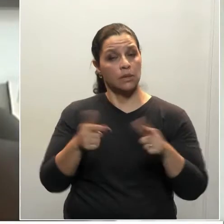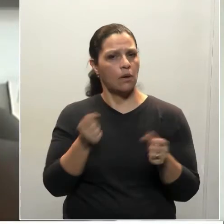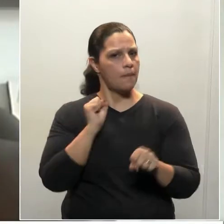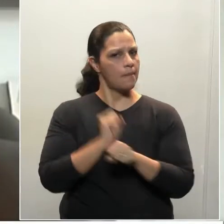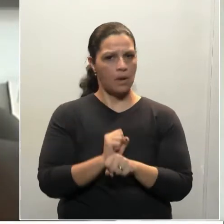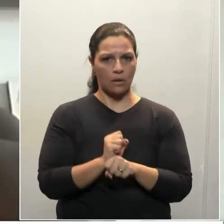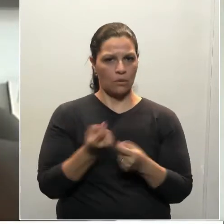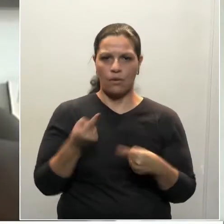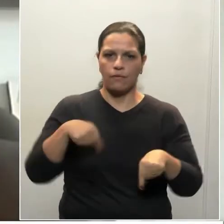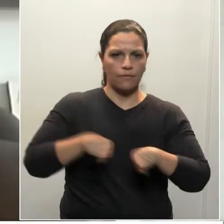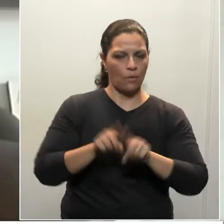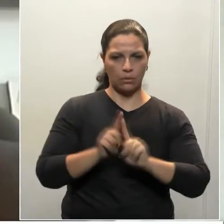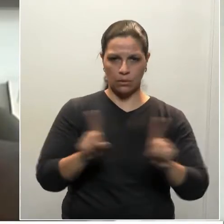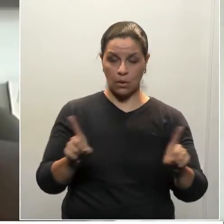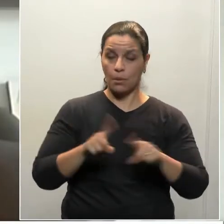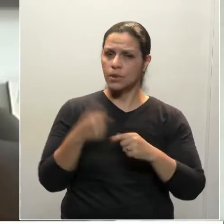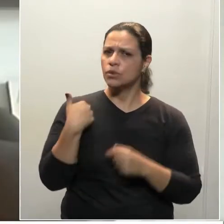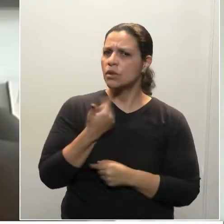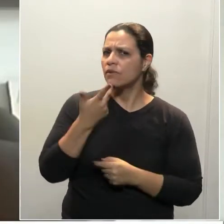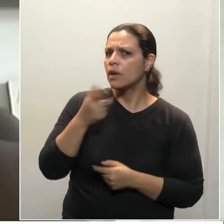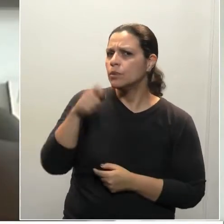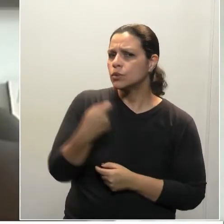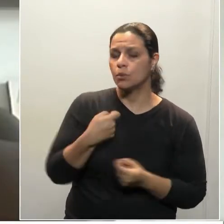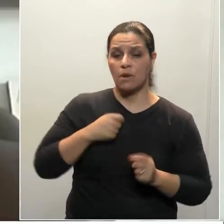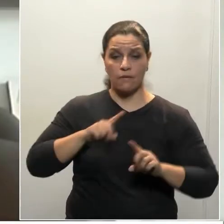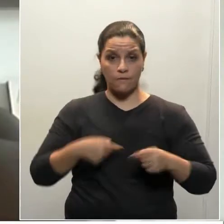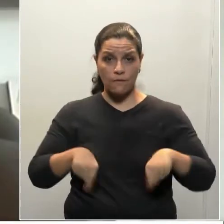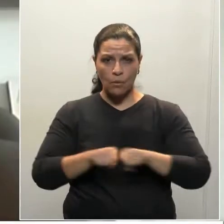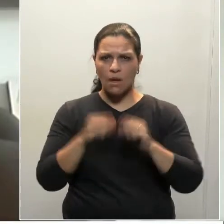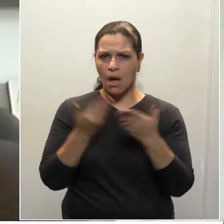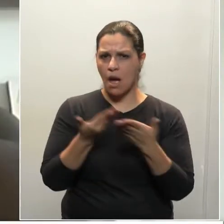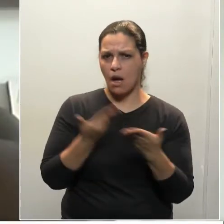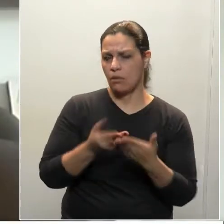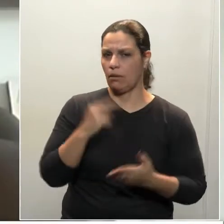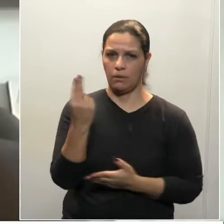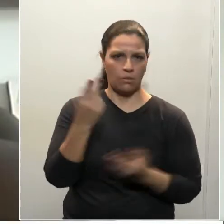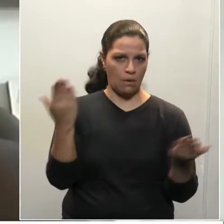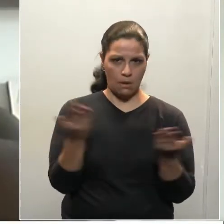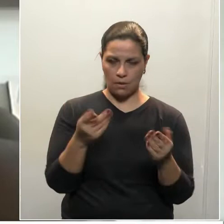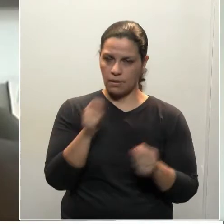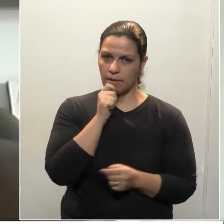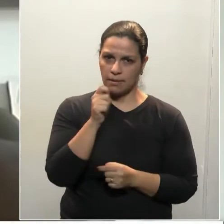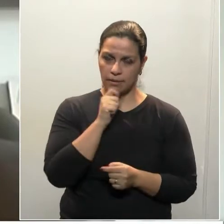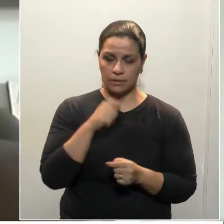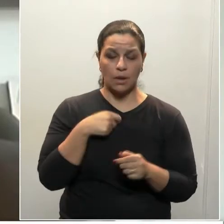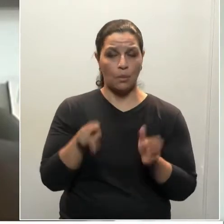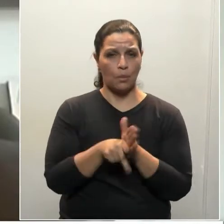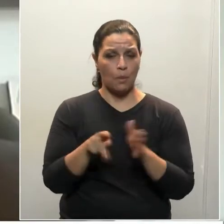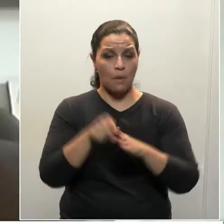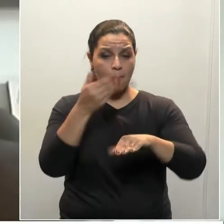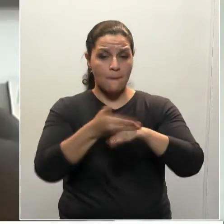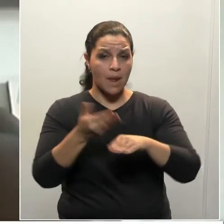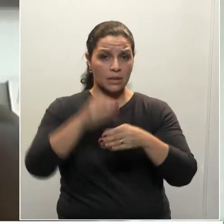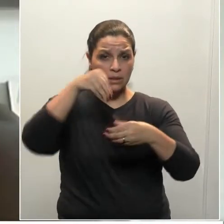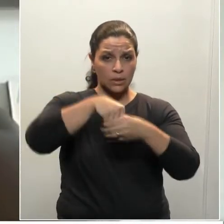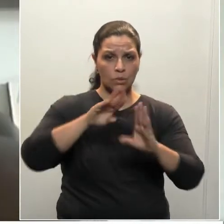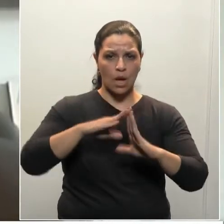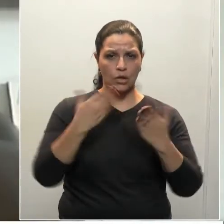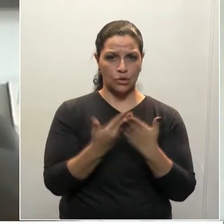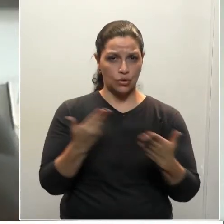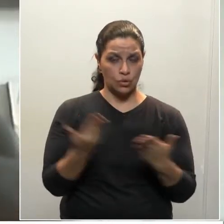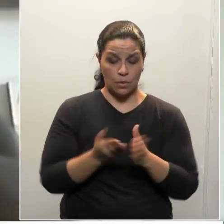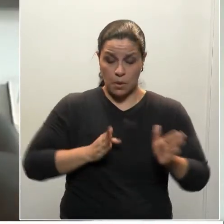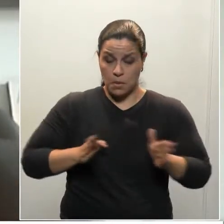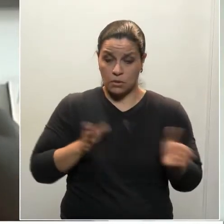Nós temos insistido muito que não há como voltar às aulas, não há como se voltar às atividades normais num período